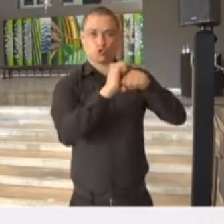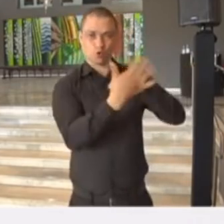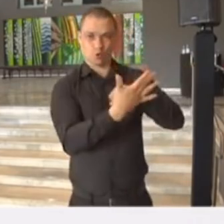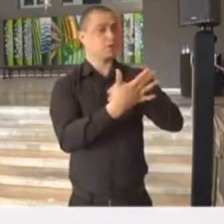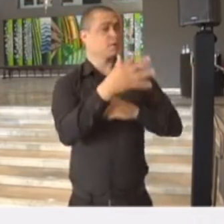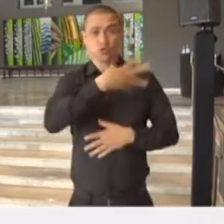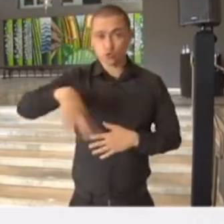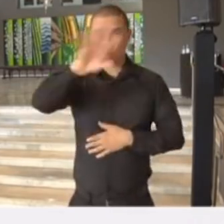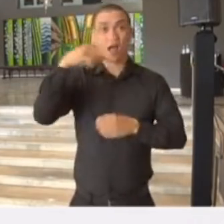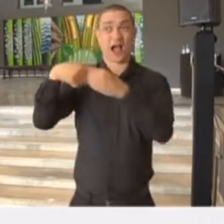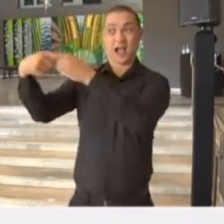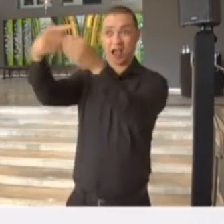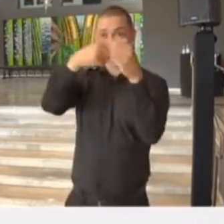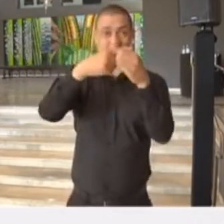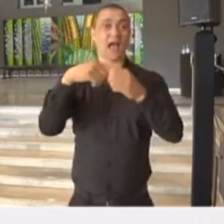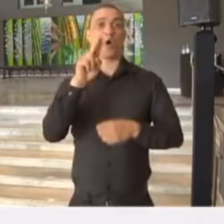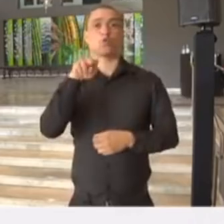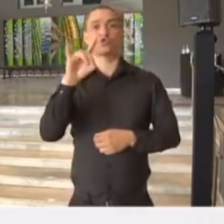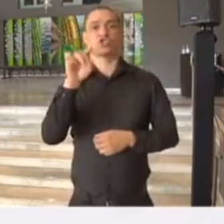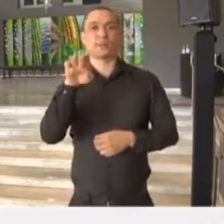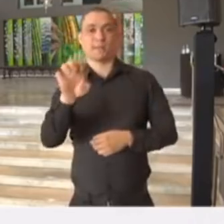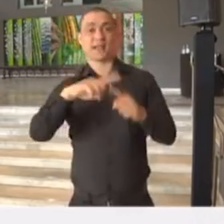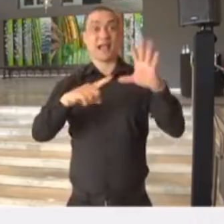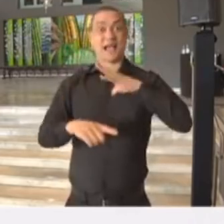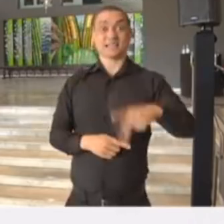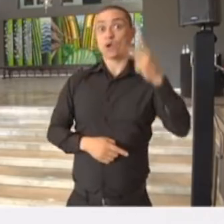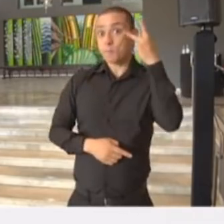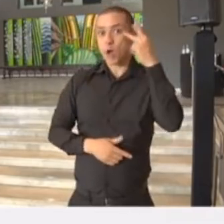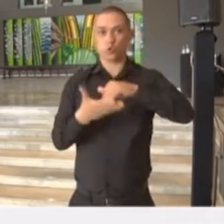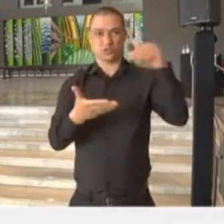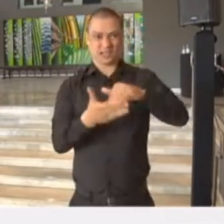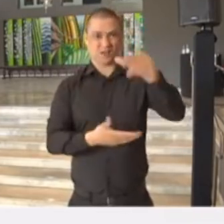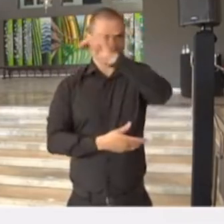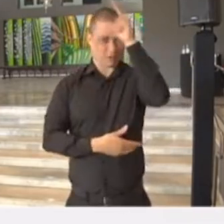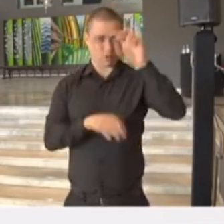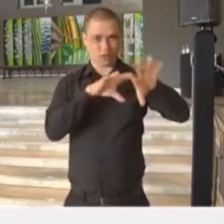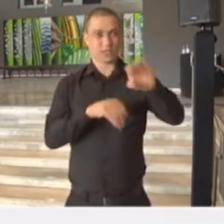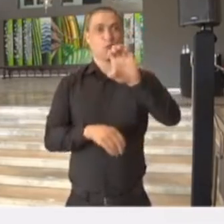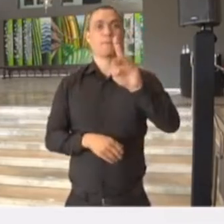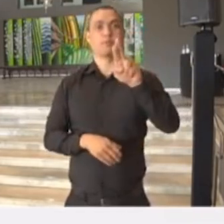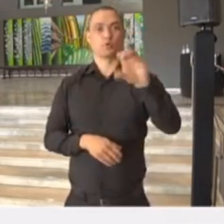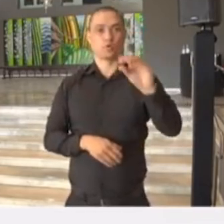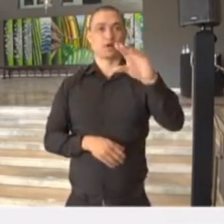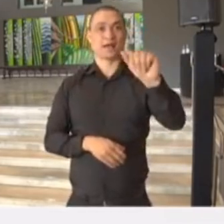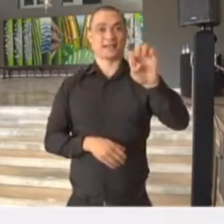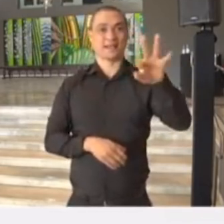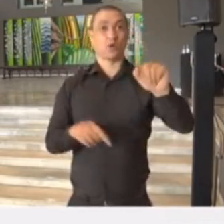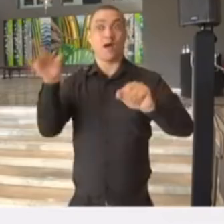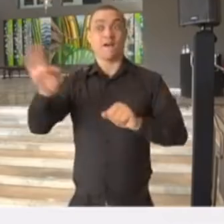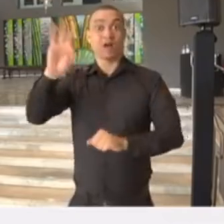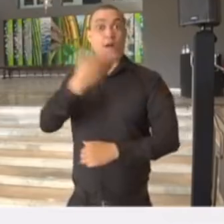os municípios, Perlondime, a cidade de São Paulo, com o secretário municipal, Bruno Caetano, as nossas universidades